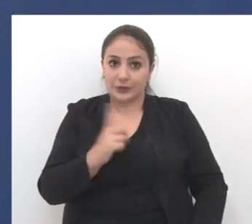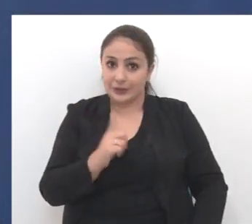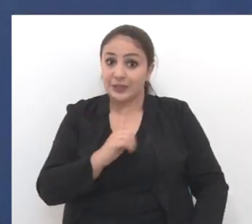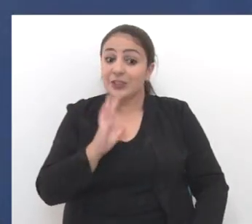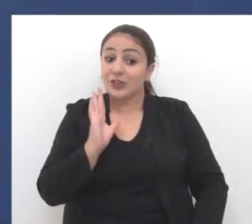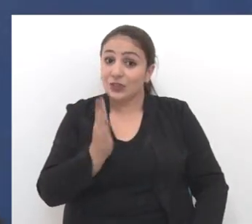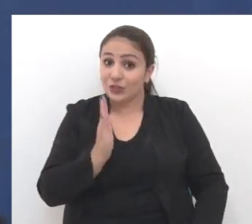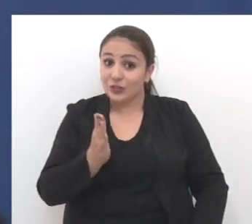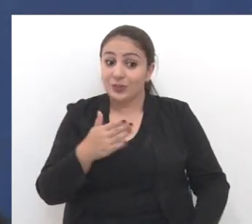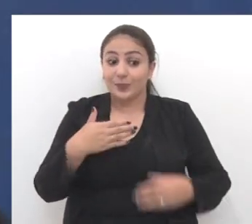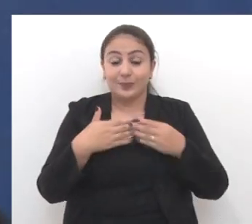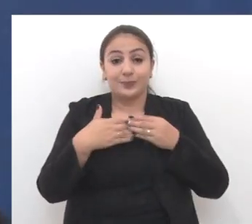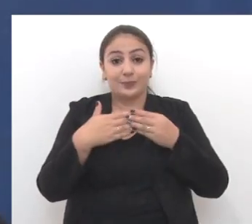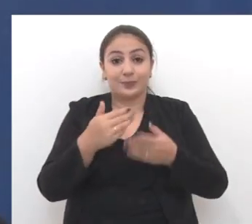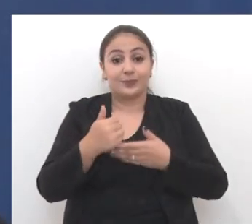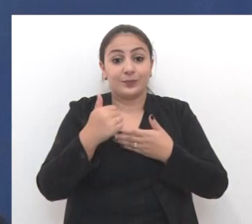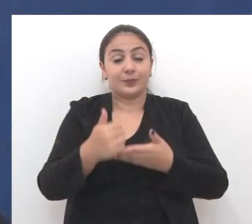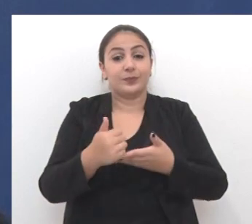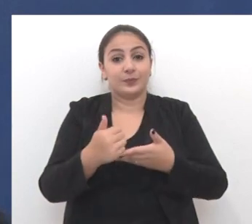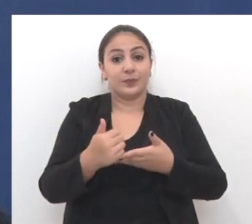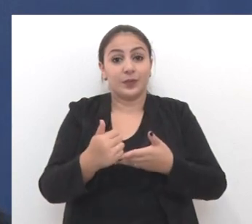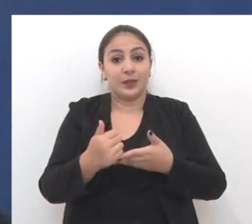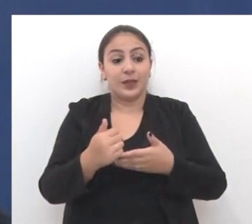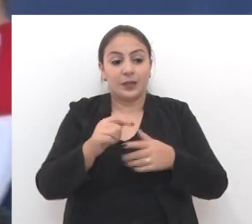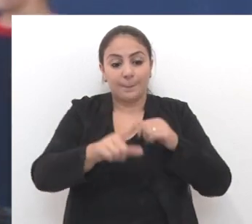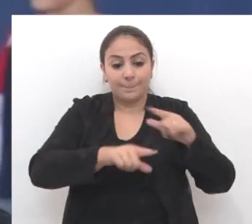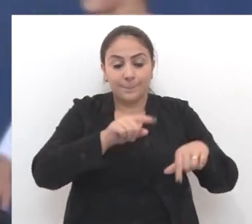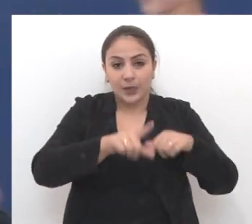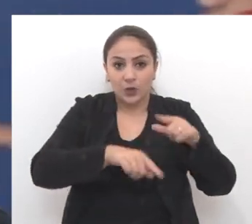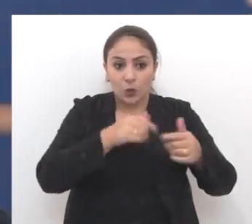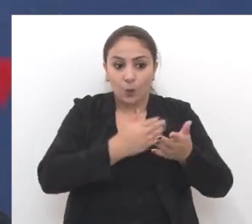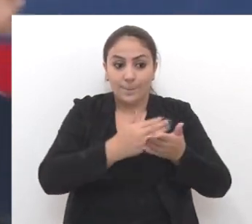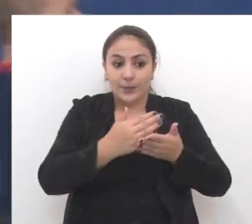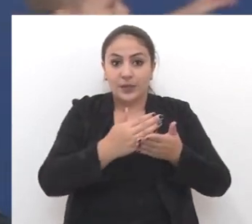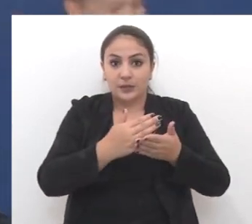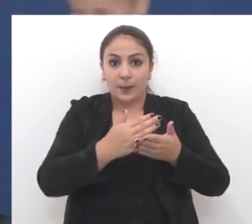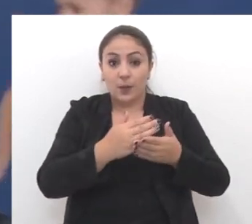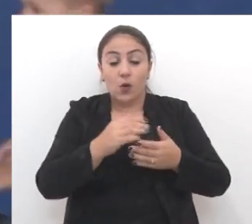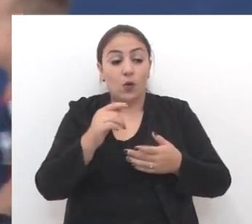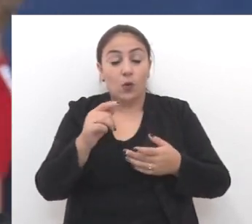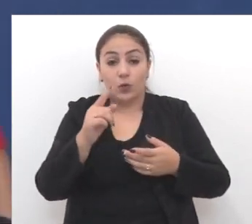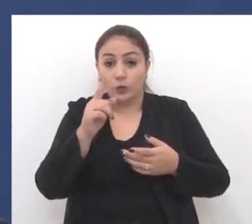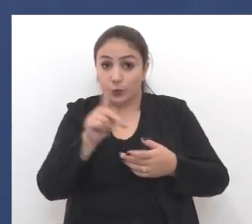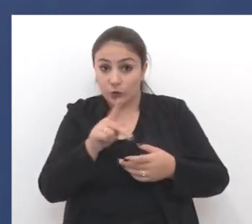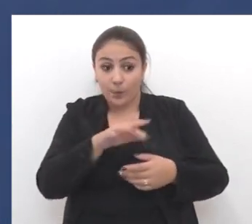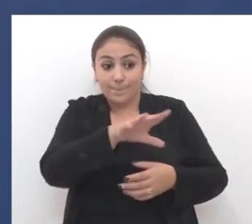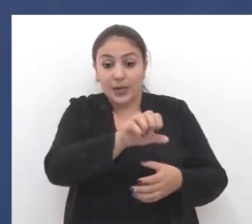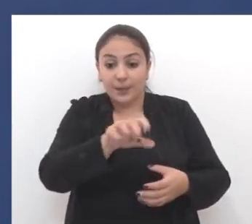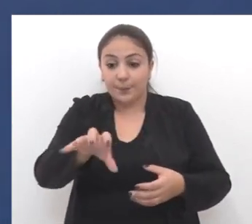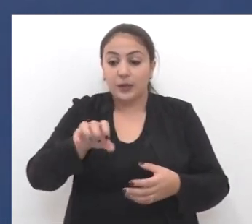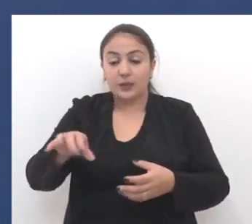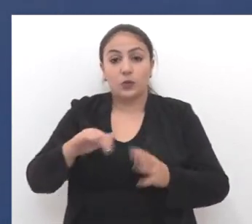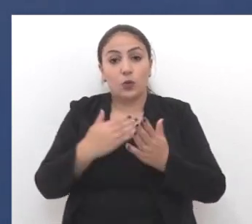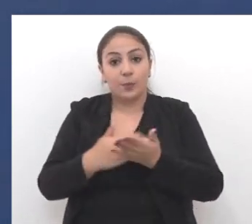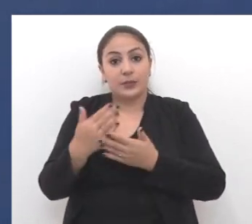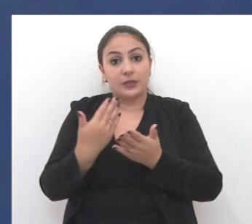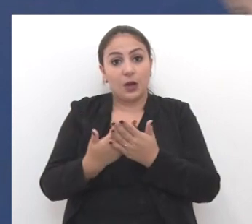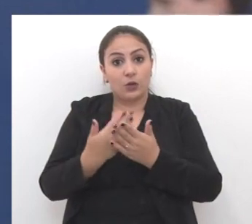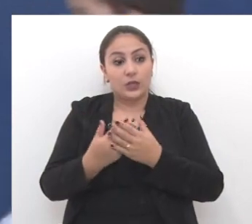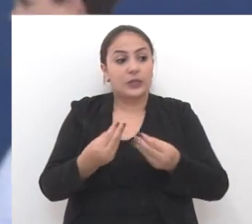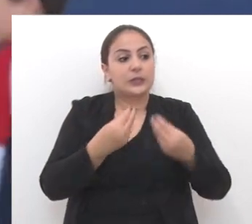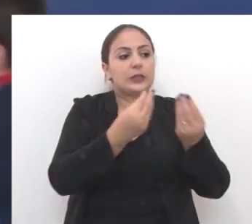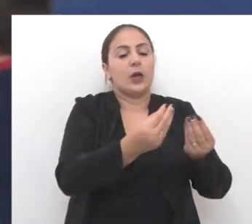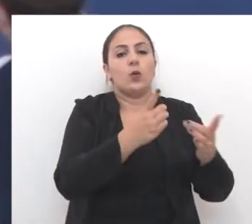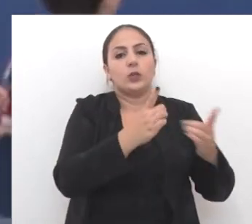tem já um suporte, onde eles recolhem no início da aula e é entregue ao coordenador. Quando o professor